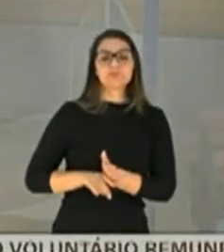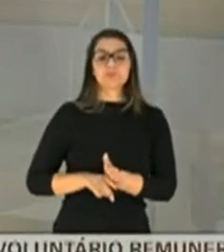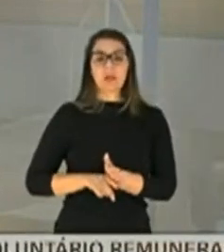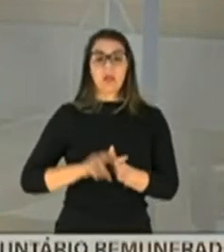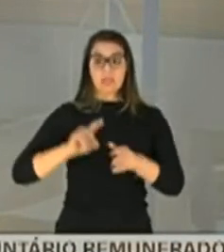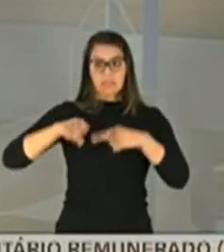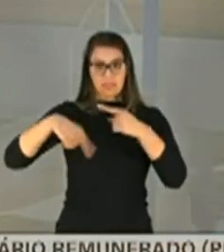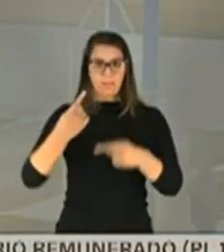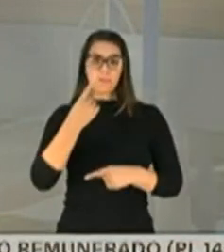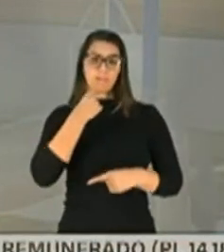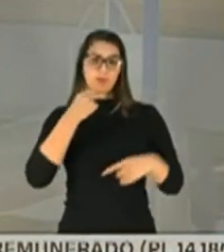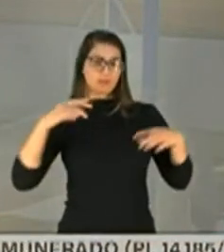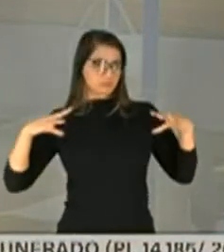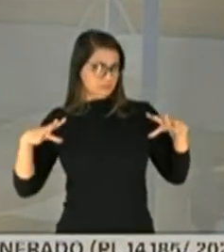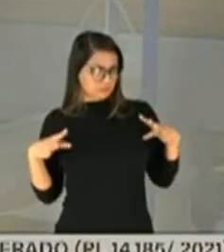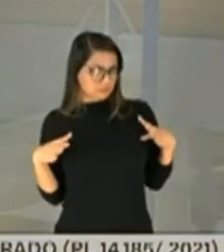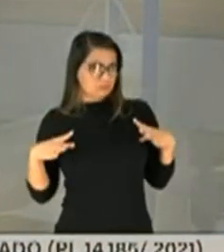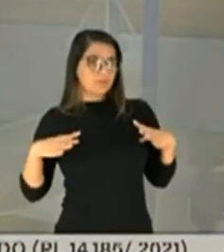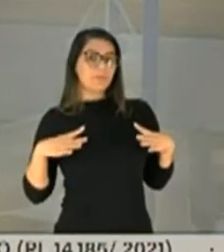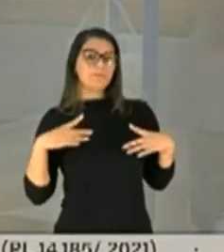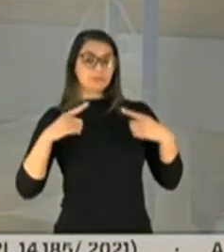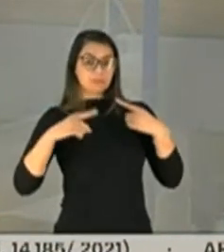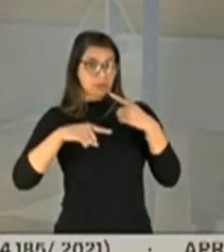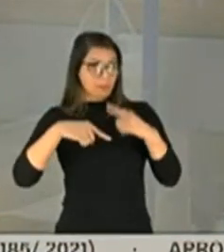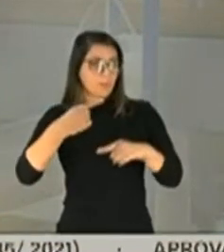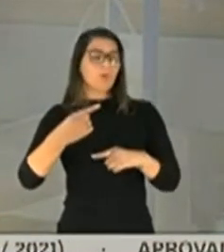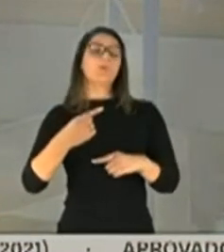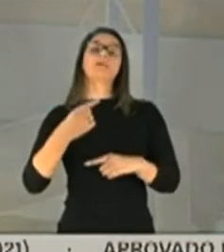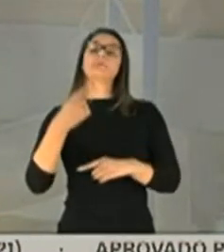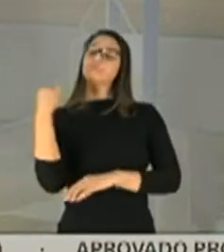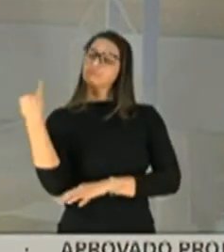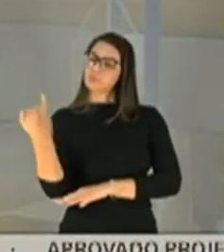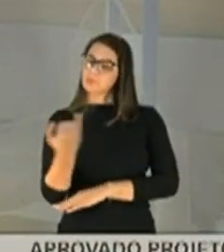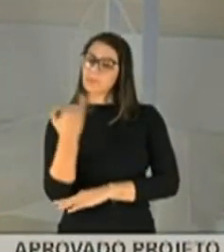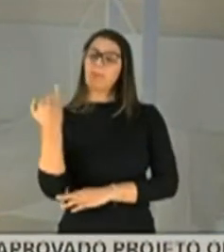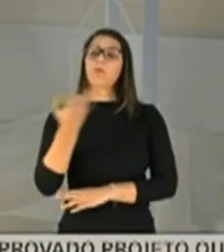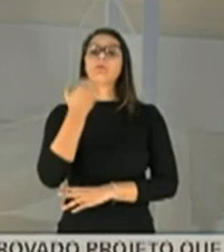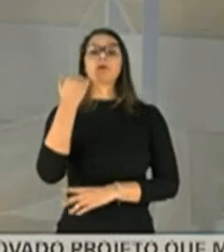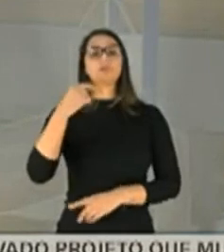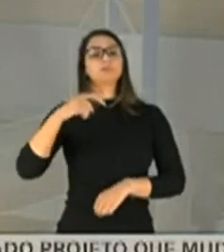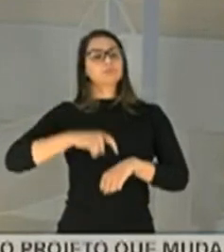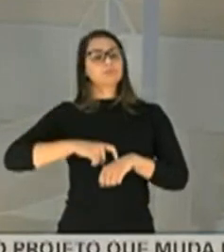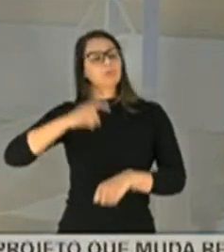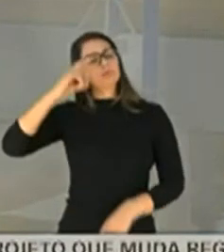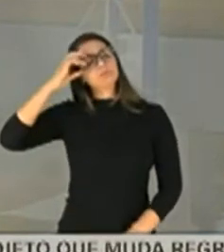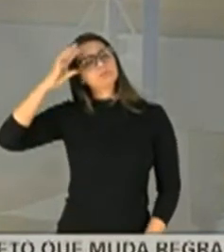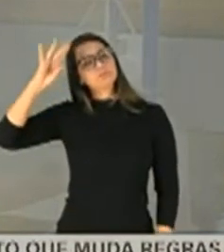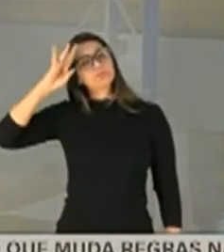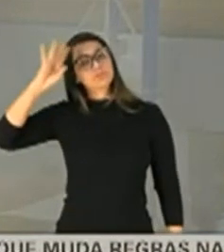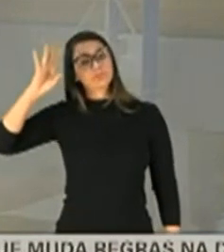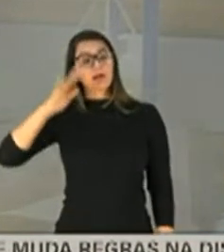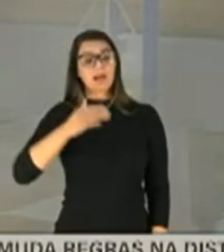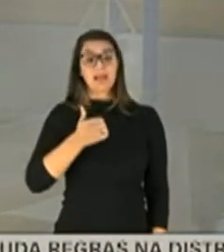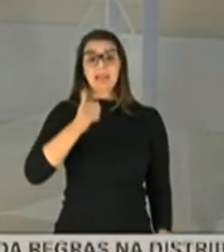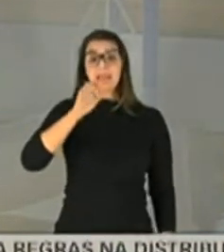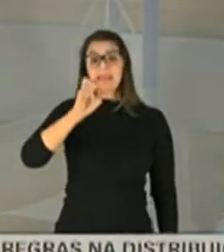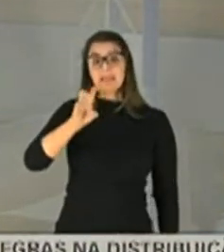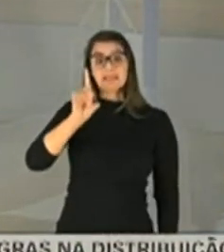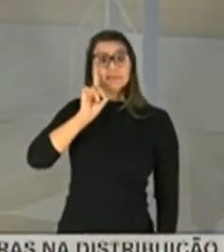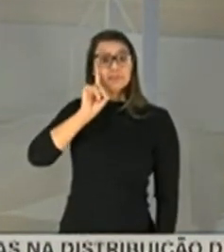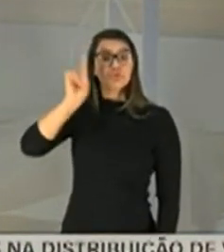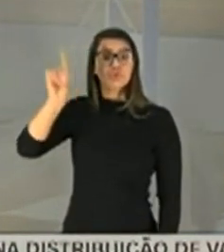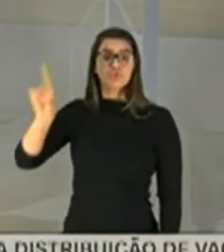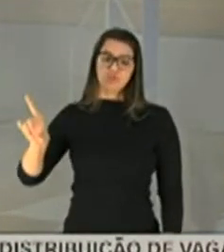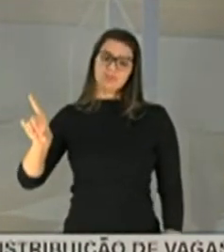recesso, senadora Leila. É importantíssimo isso, é um momento de reflexão, são 15 dias para